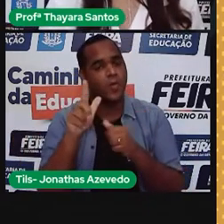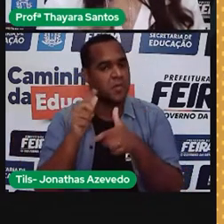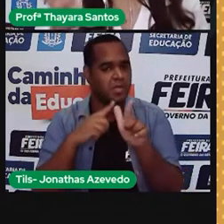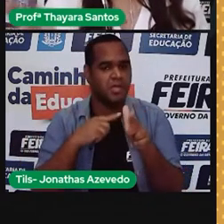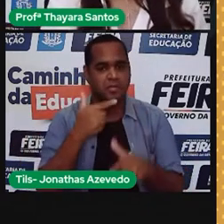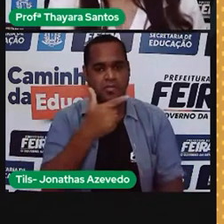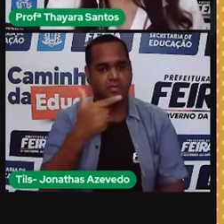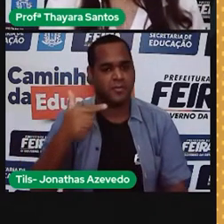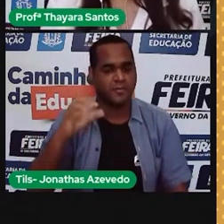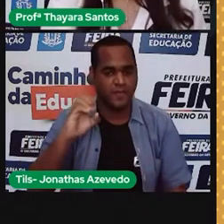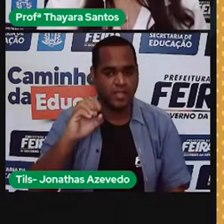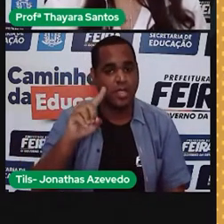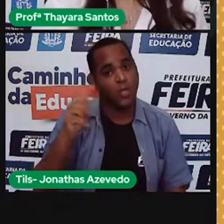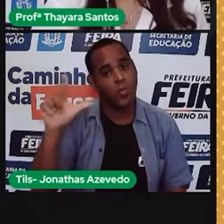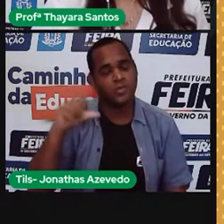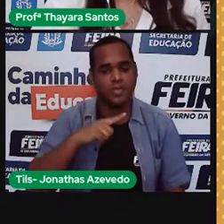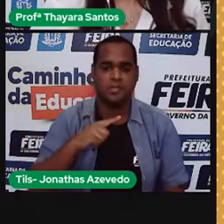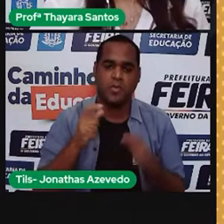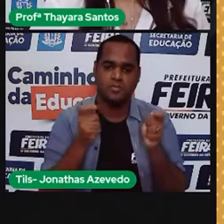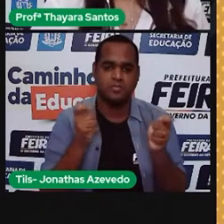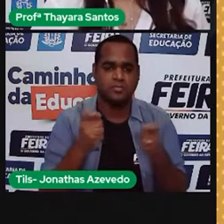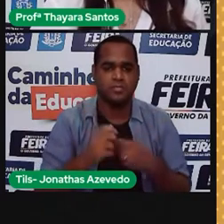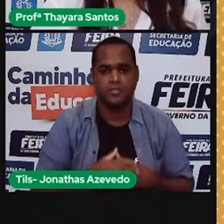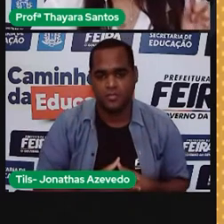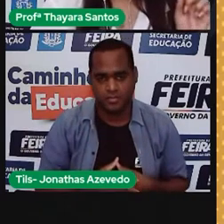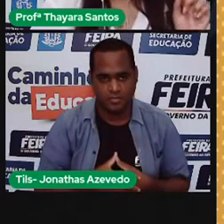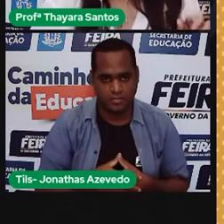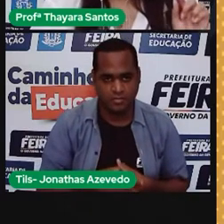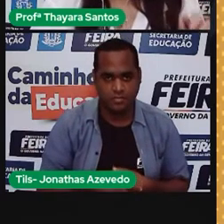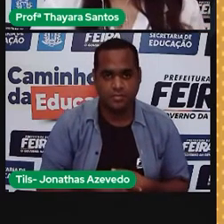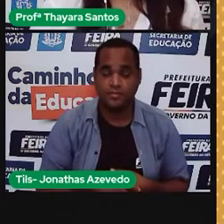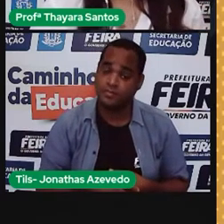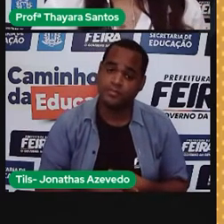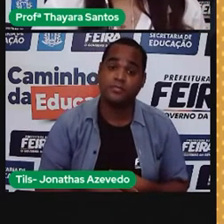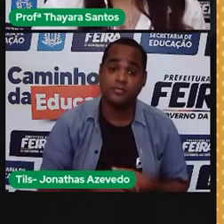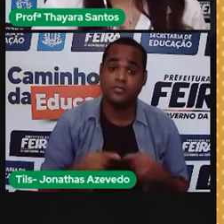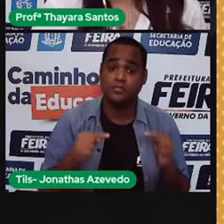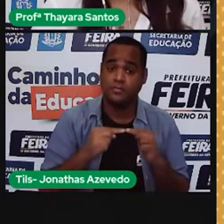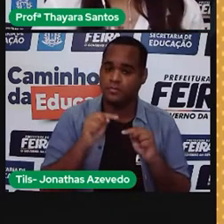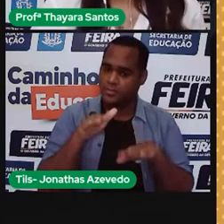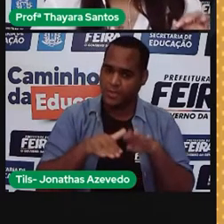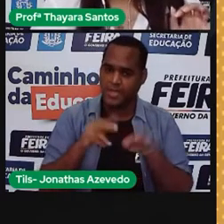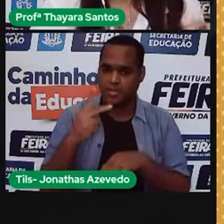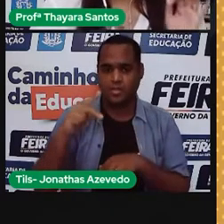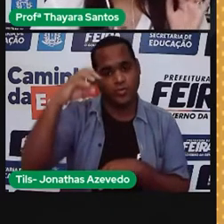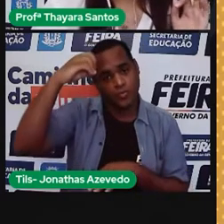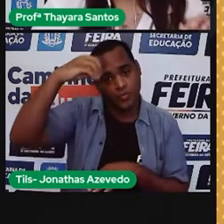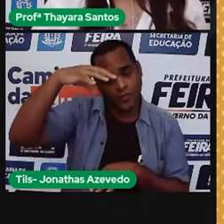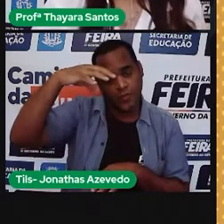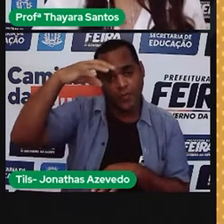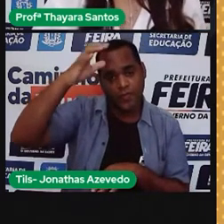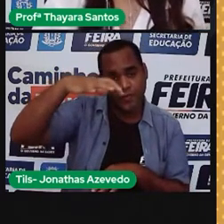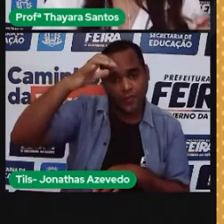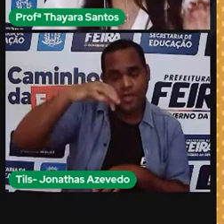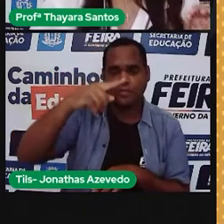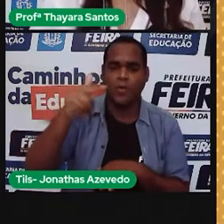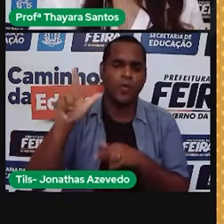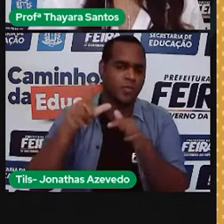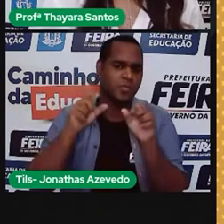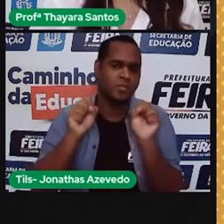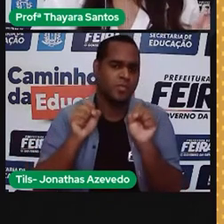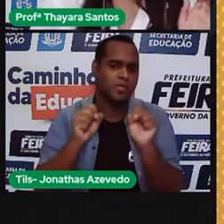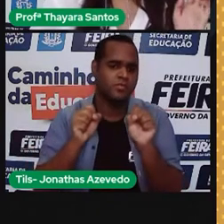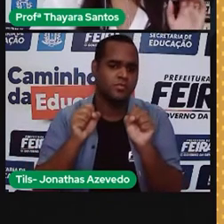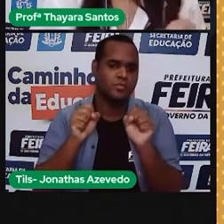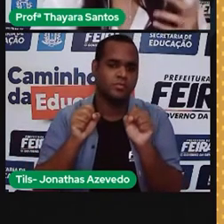220, ele vai ter outra potência. E ainda depende também, nesse caso do chuveiro, em qual posição ele vai estar. Vocês já